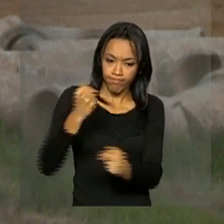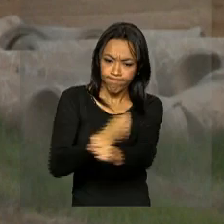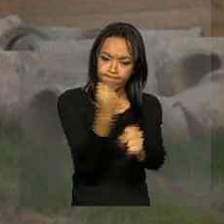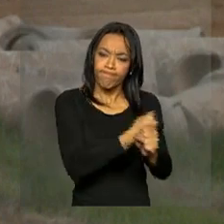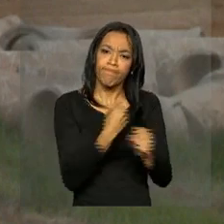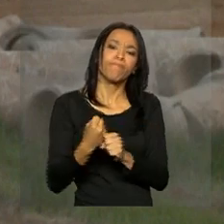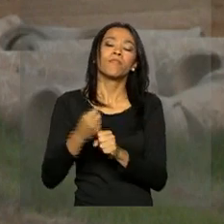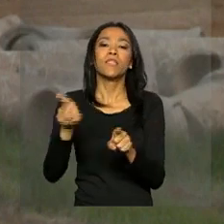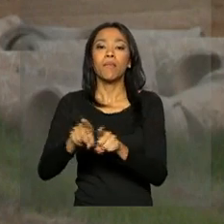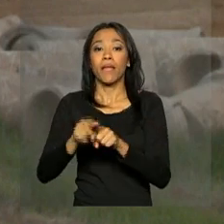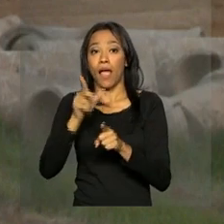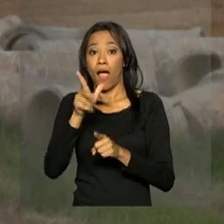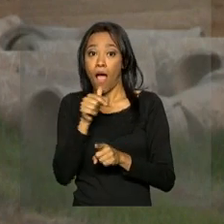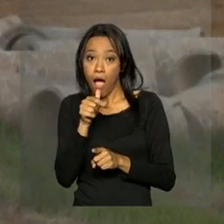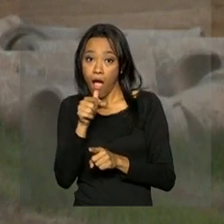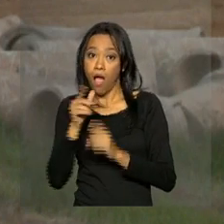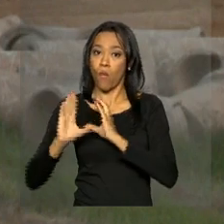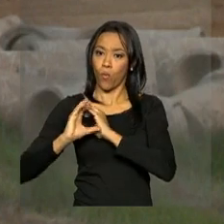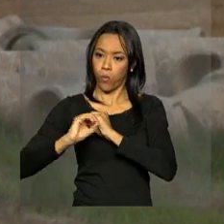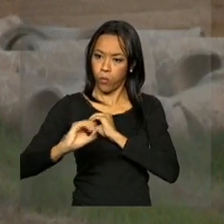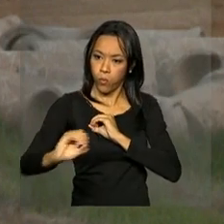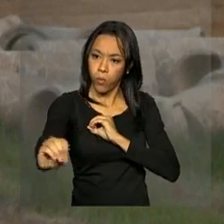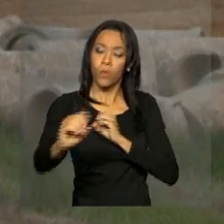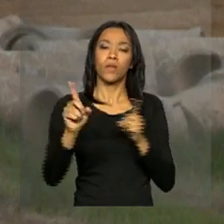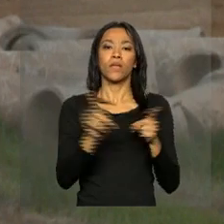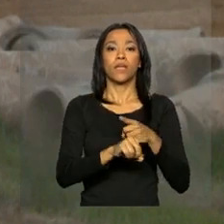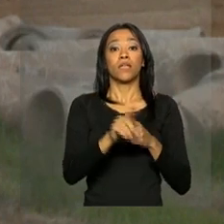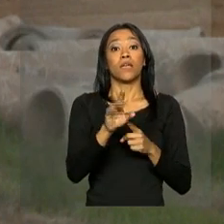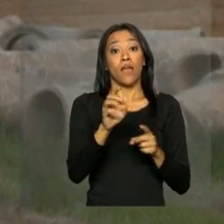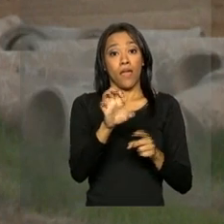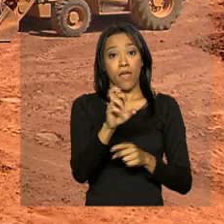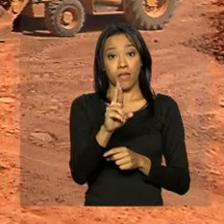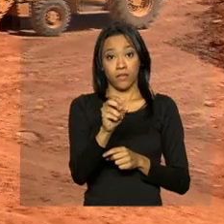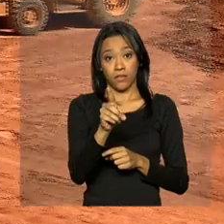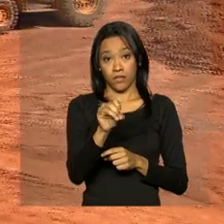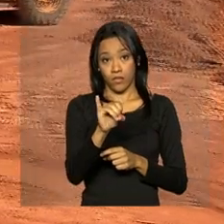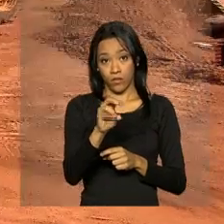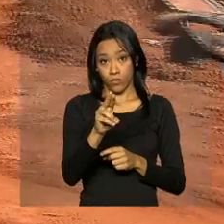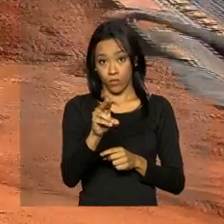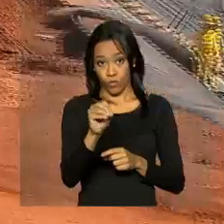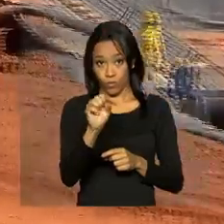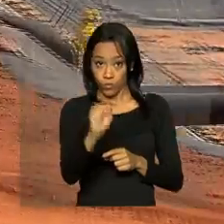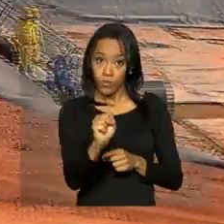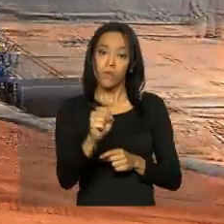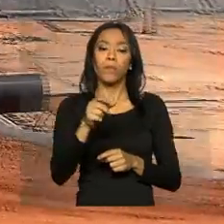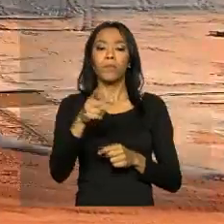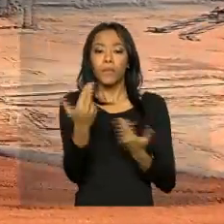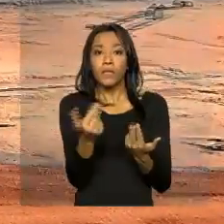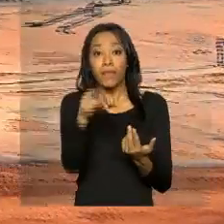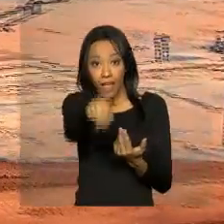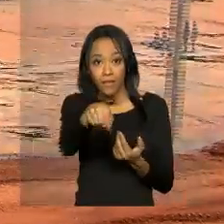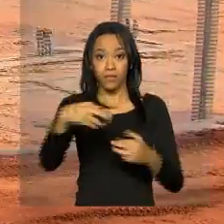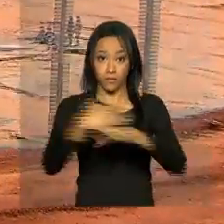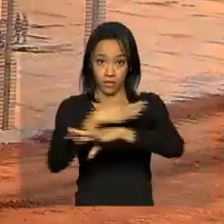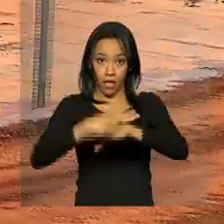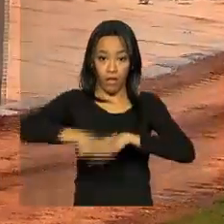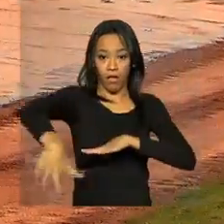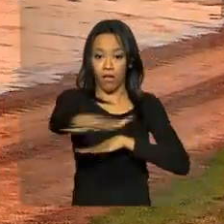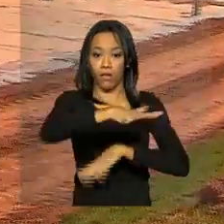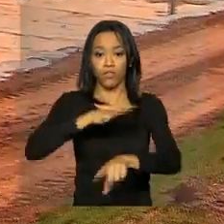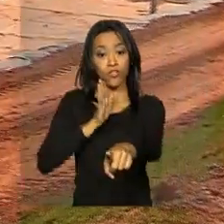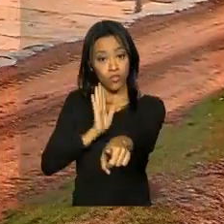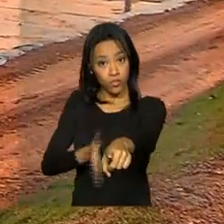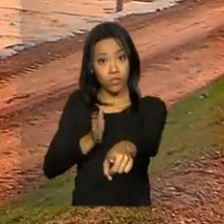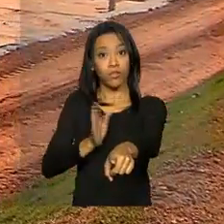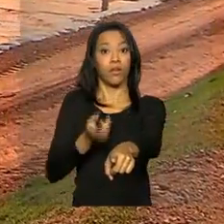de abastecimento de água, de esgotamento sanitário e de resíduos sólidos. No caso da estação de Águas Lindas de Goiás, o benefício